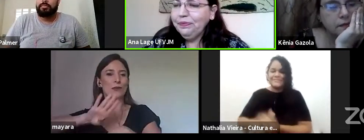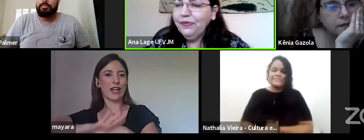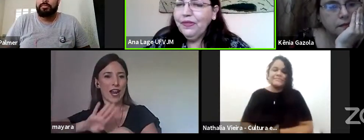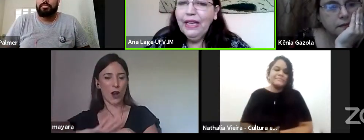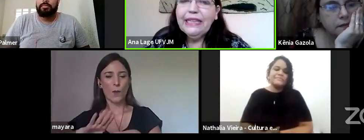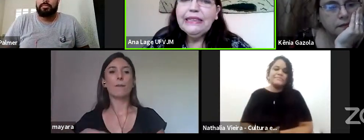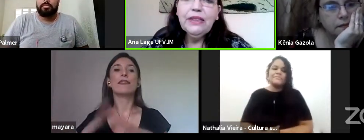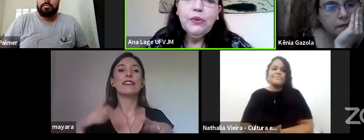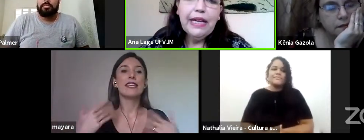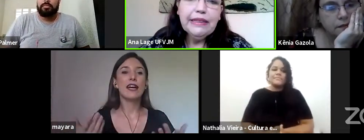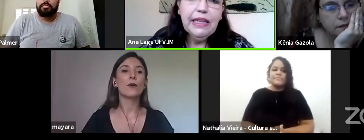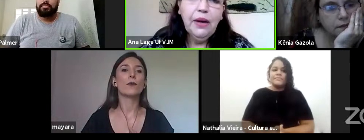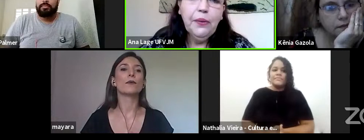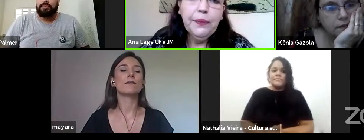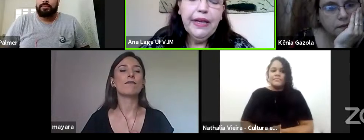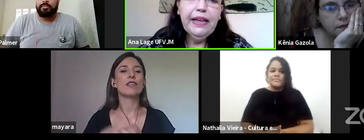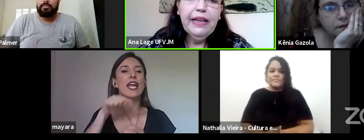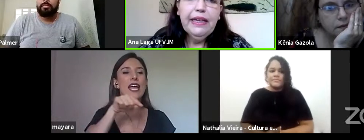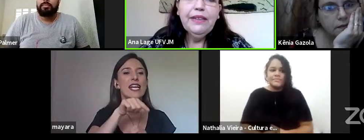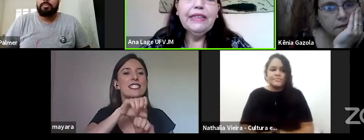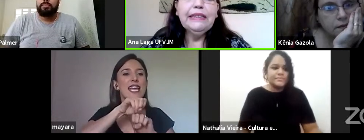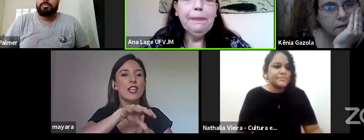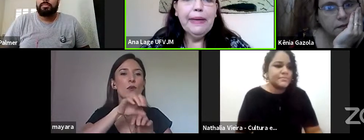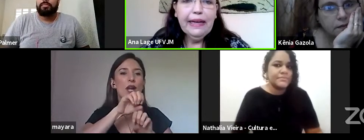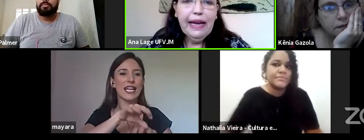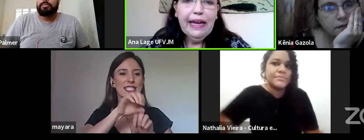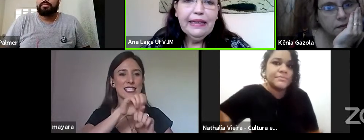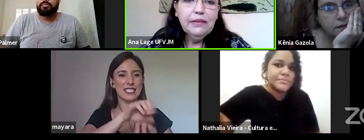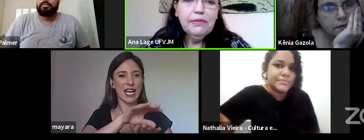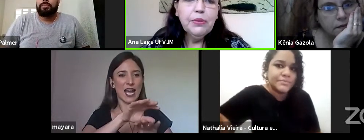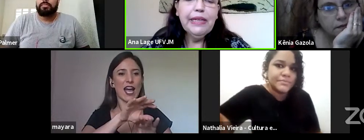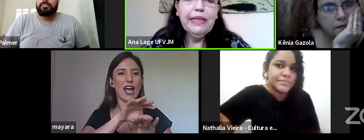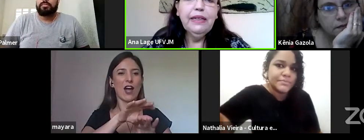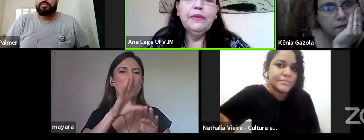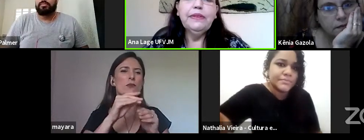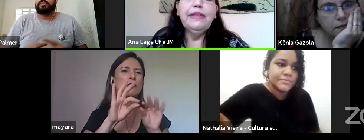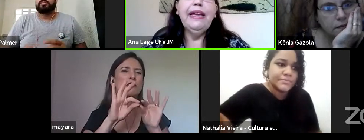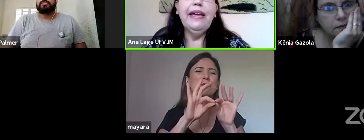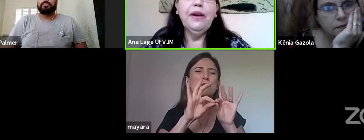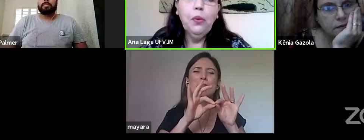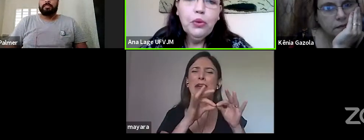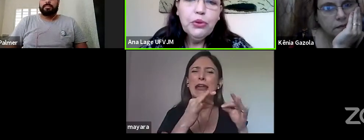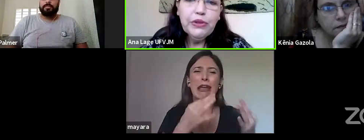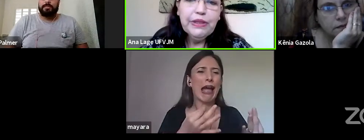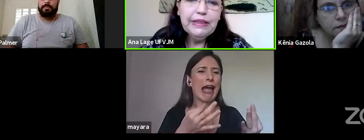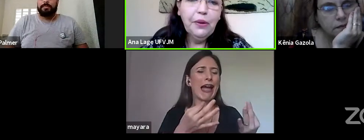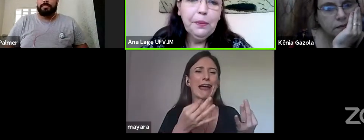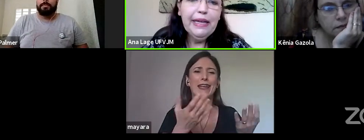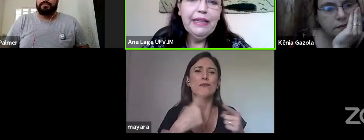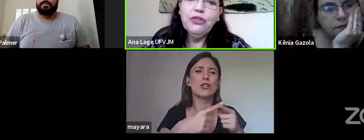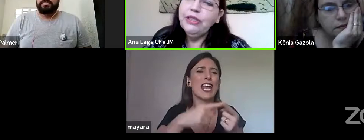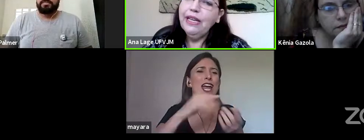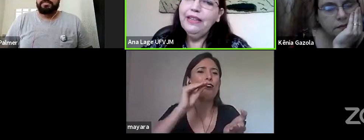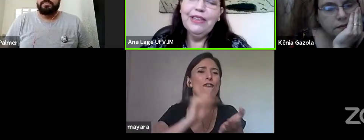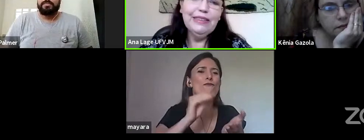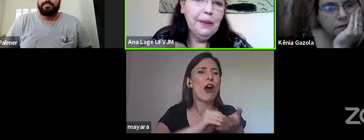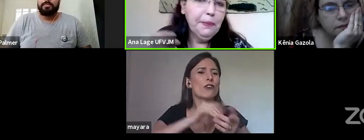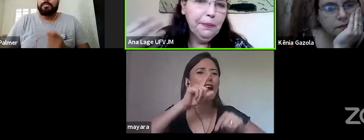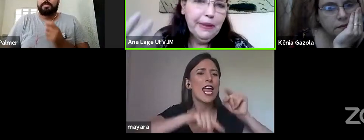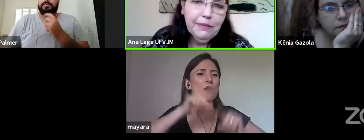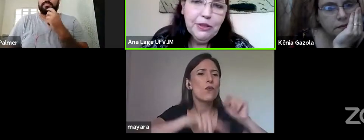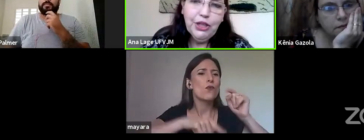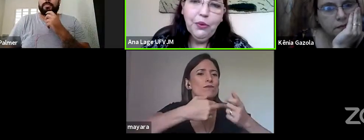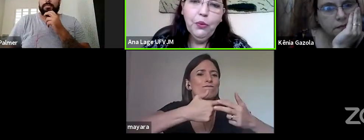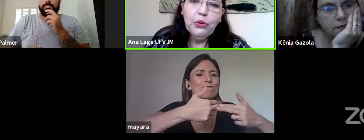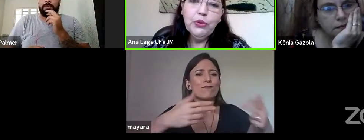educação, né? Que vai ser precária, porque não tem recursos inicialmente, e vai